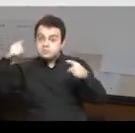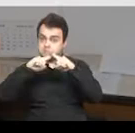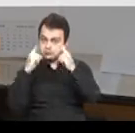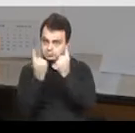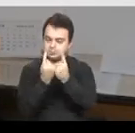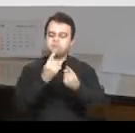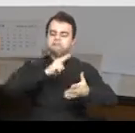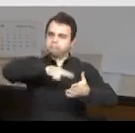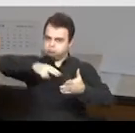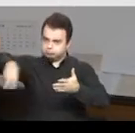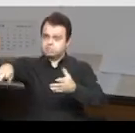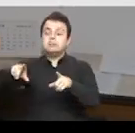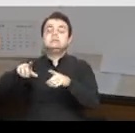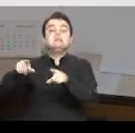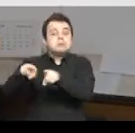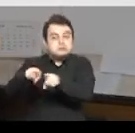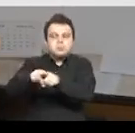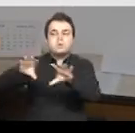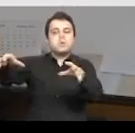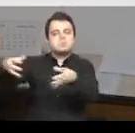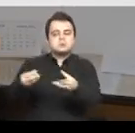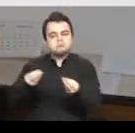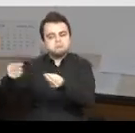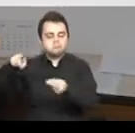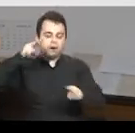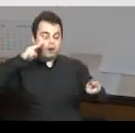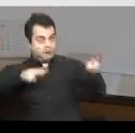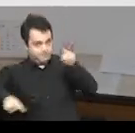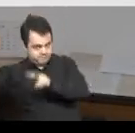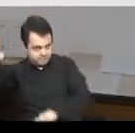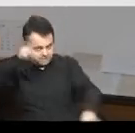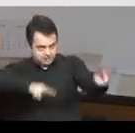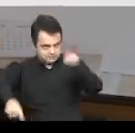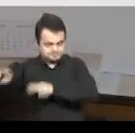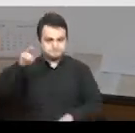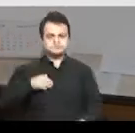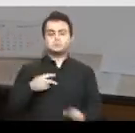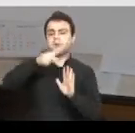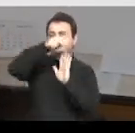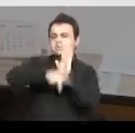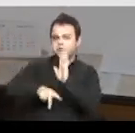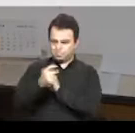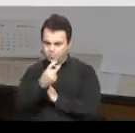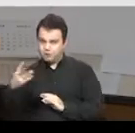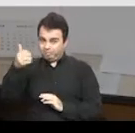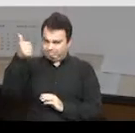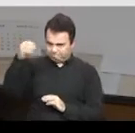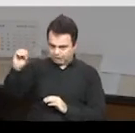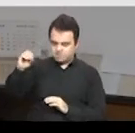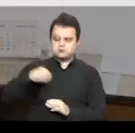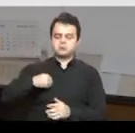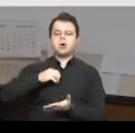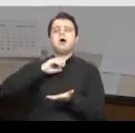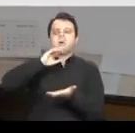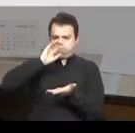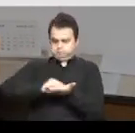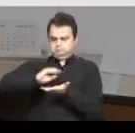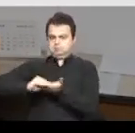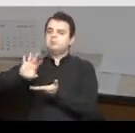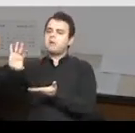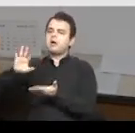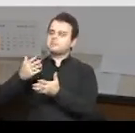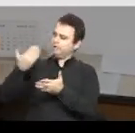ordinária e vai começar a tramitar pelas comissões da Casa. Outros 10 projetos foram protocolados, mas já foram aprovados